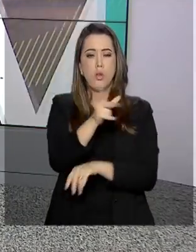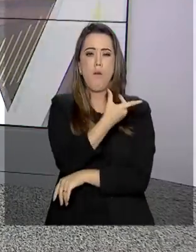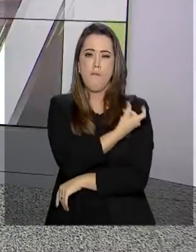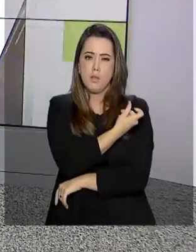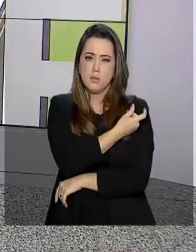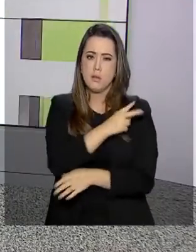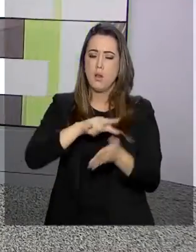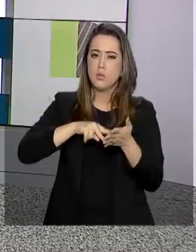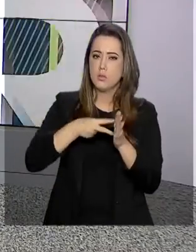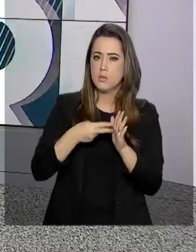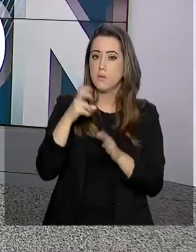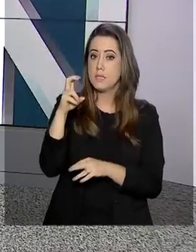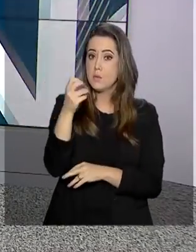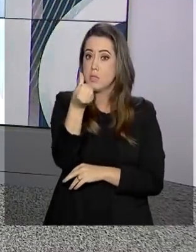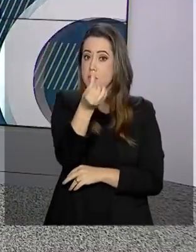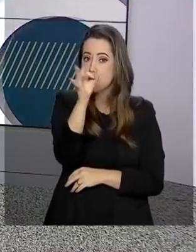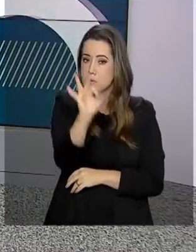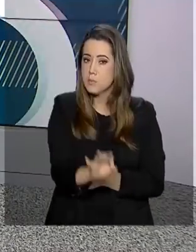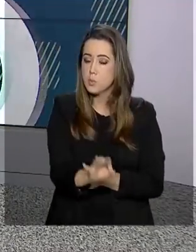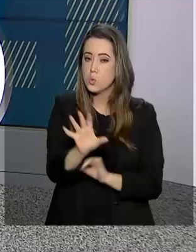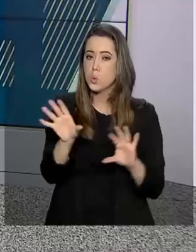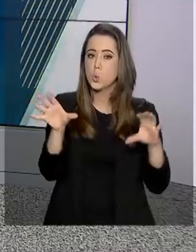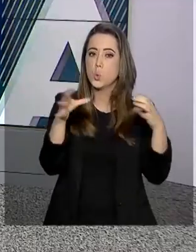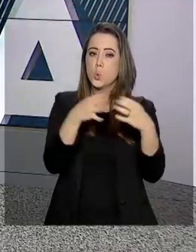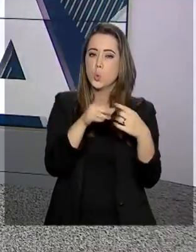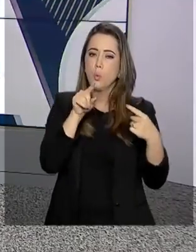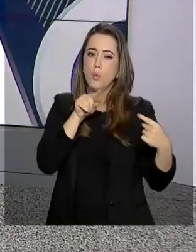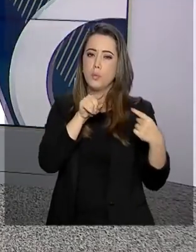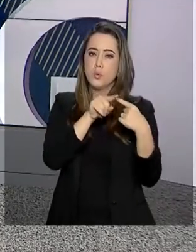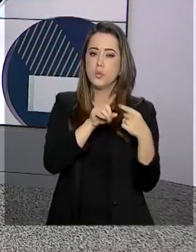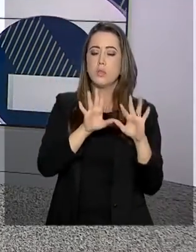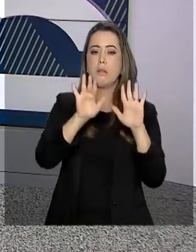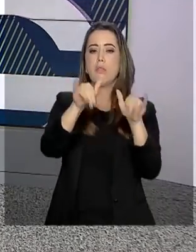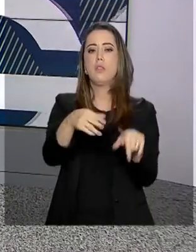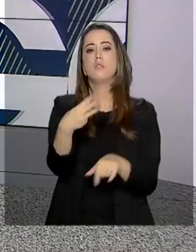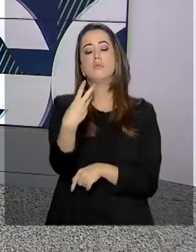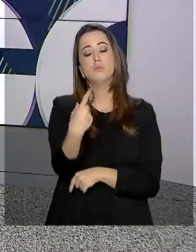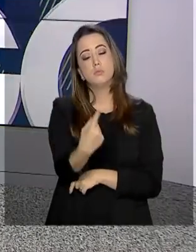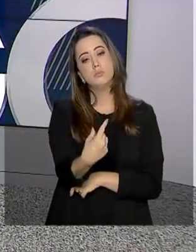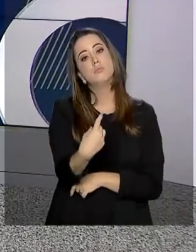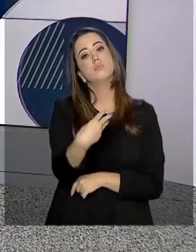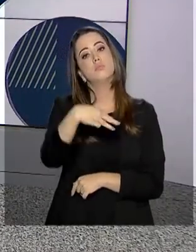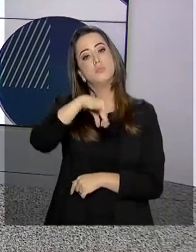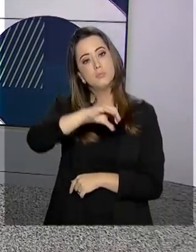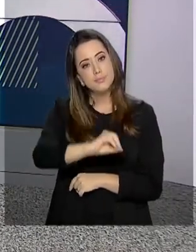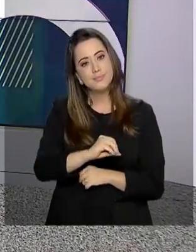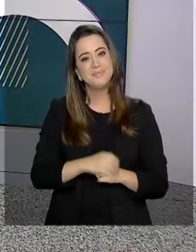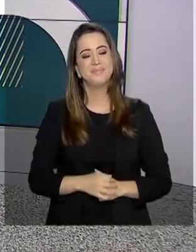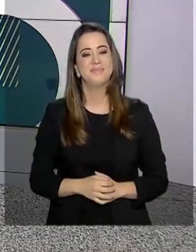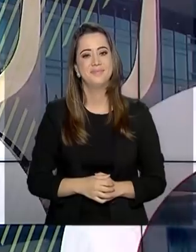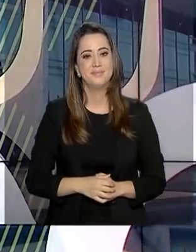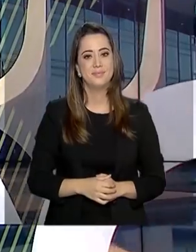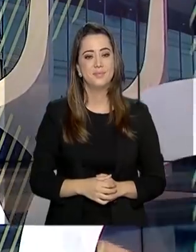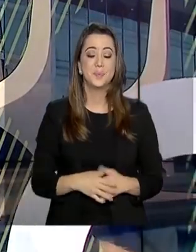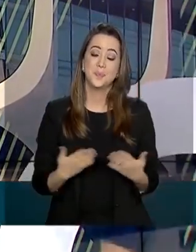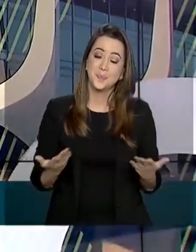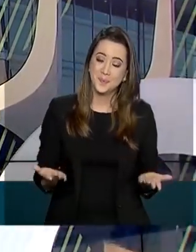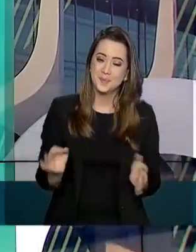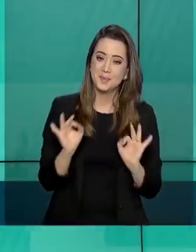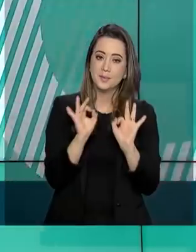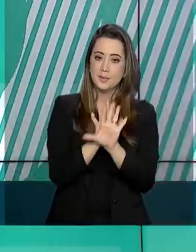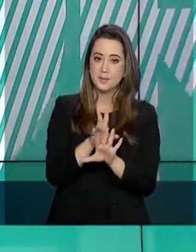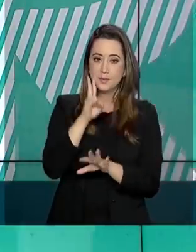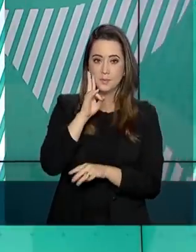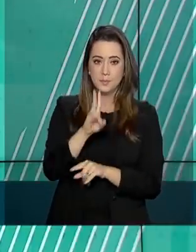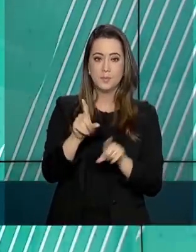significa 56% do público-alvo da campanha, que termina no dia 31 de maio. O governo agora